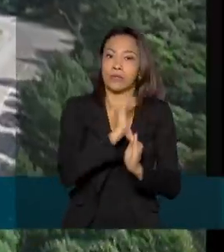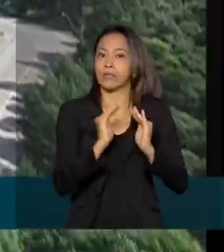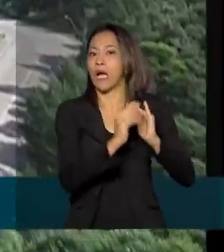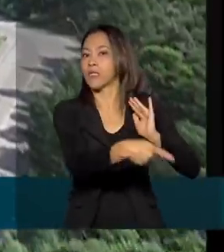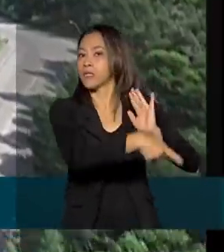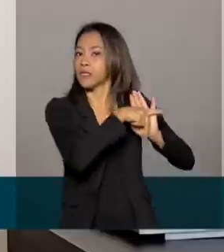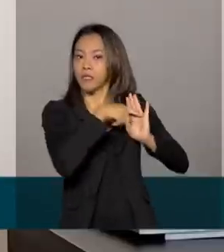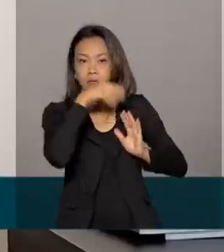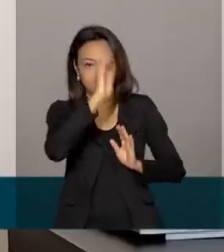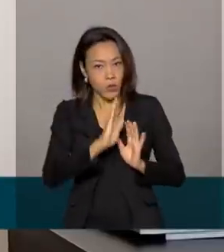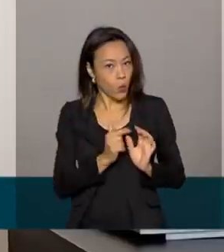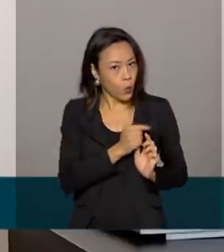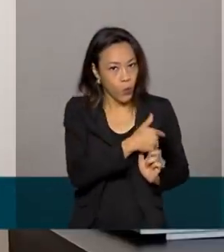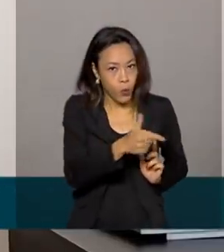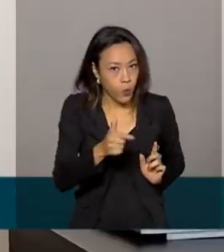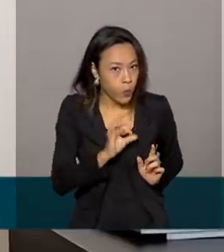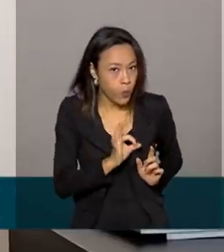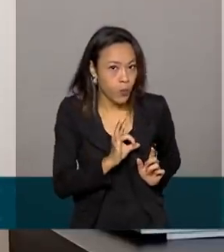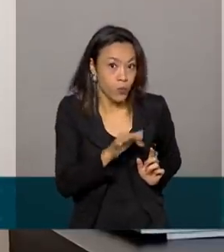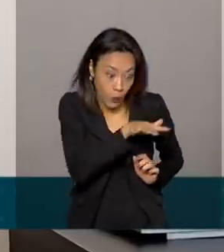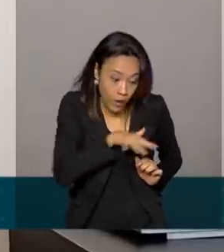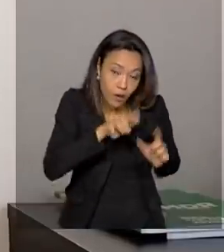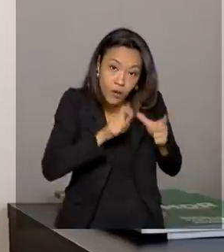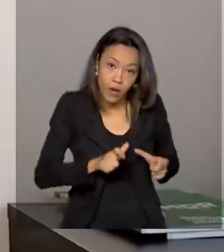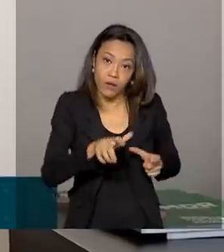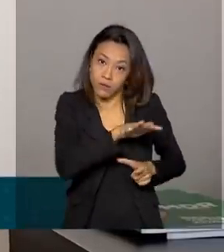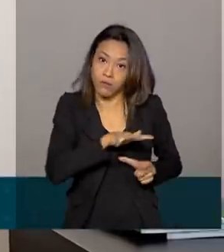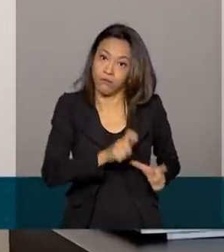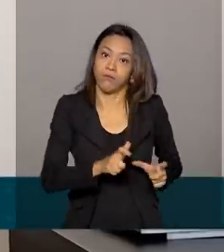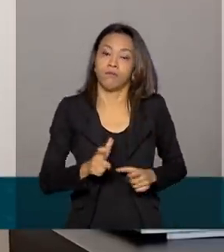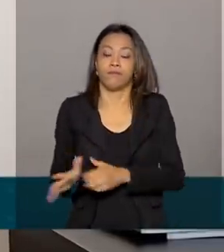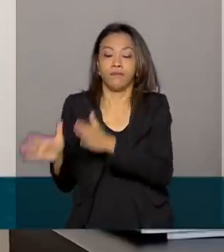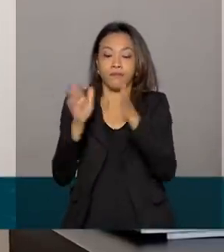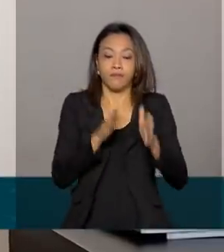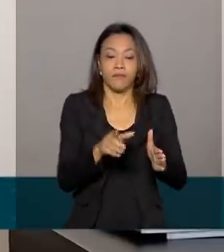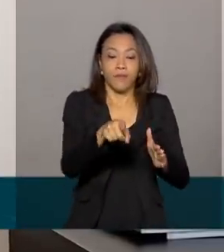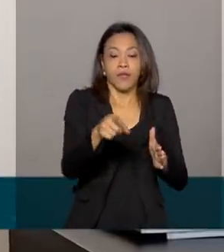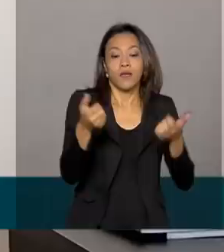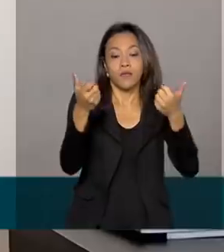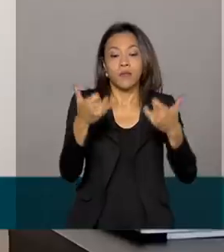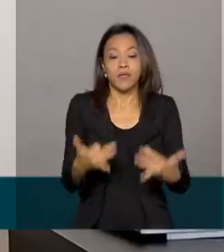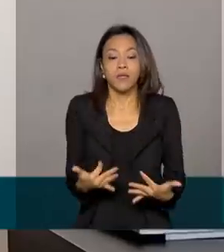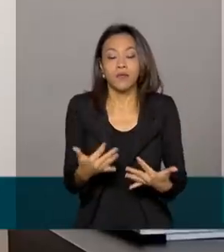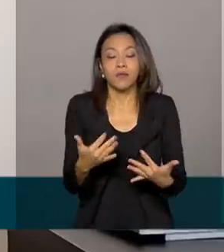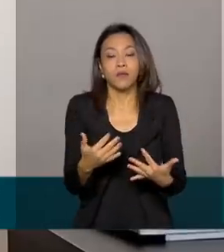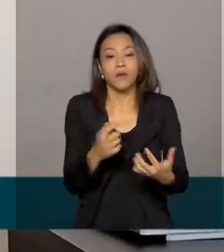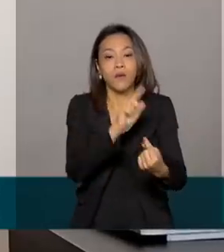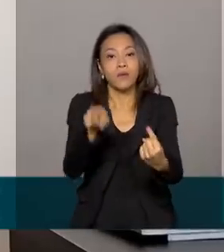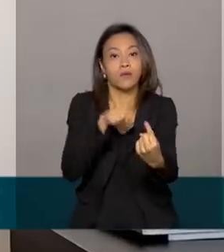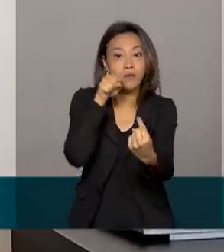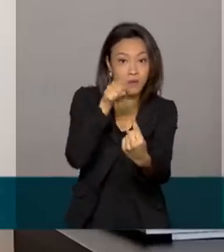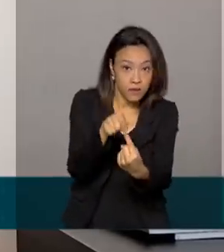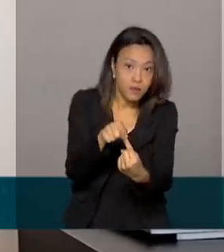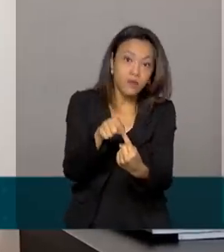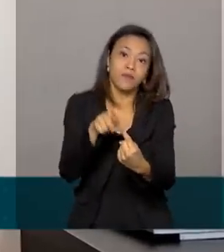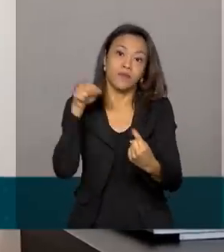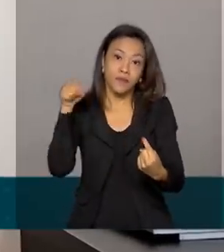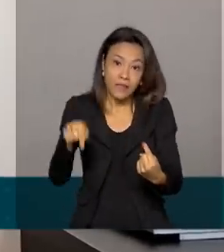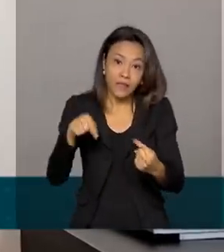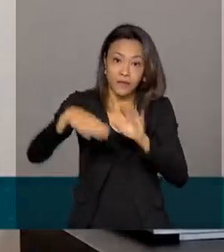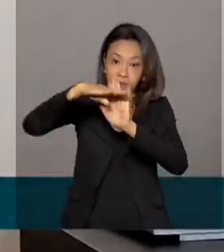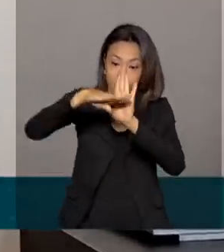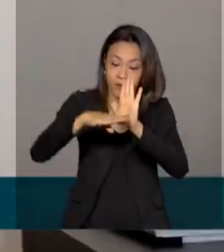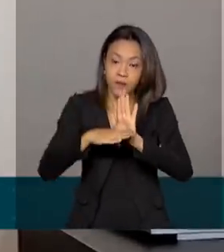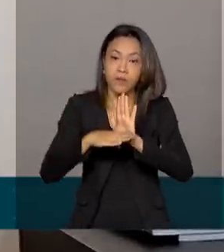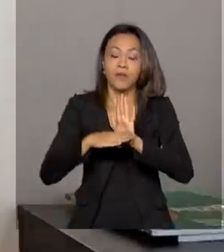no território. Com os recursos que nós já possuímos, o objetivo da política de regularização fundiária para o ano